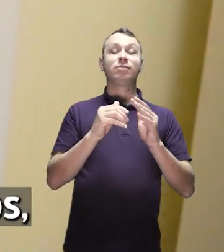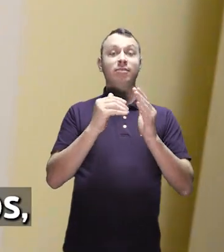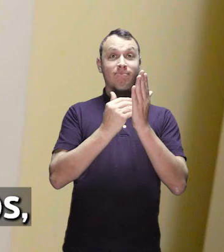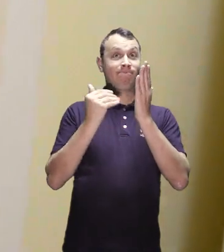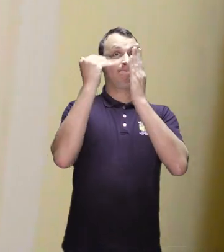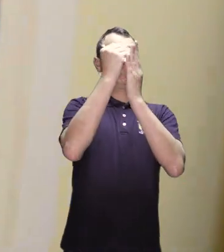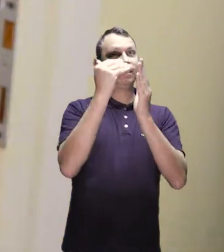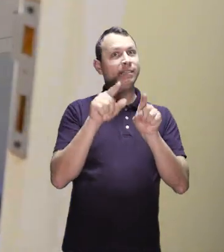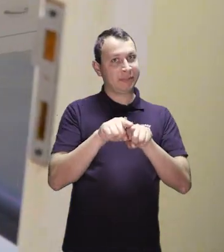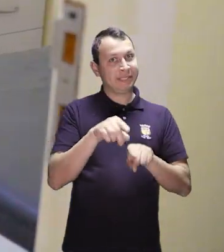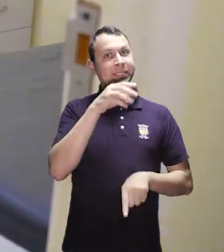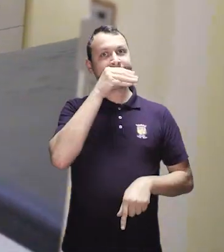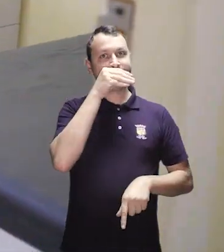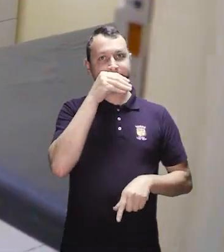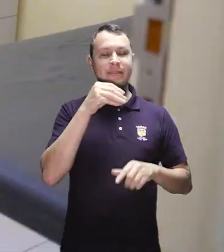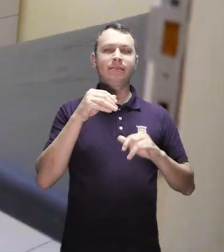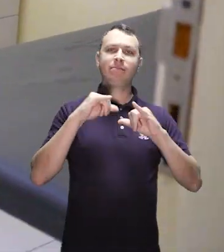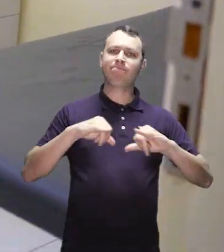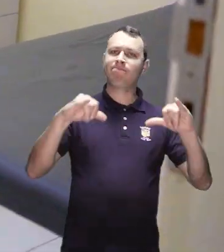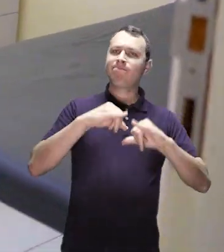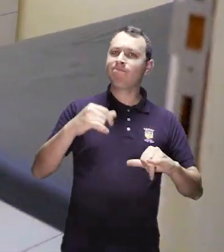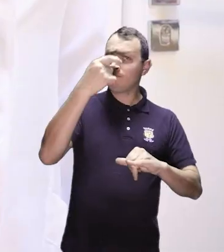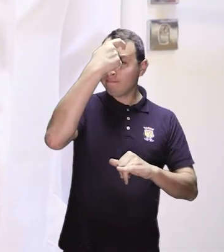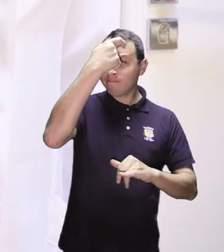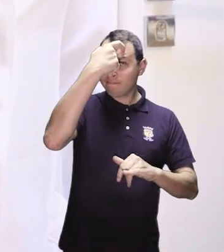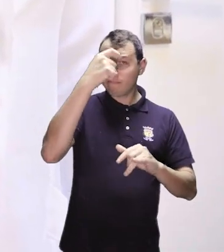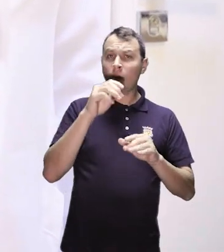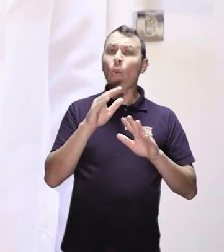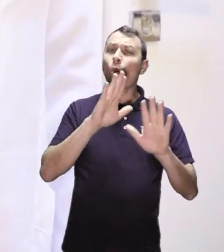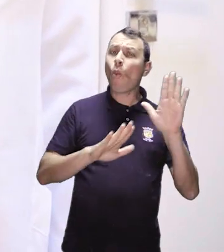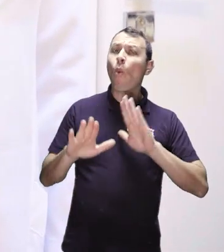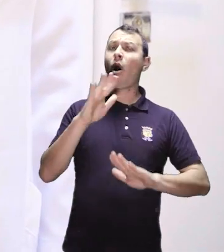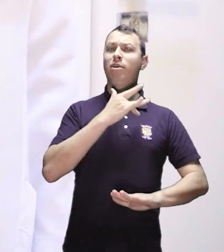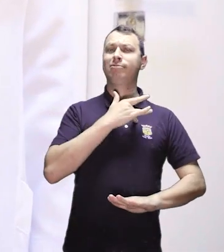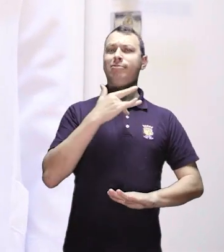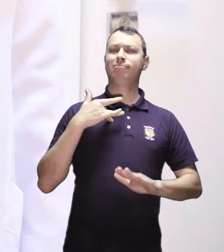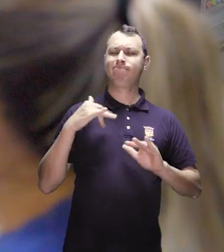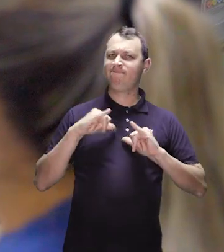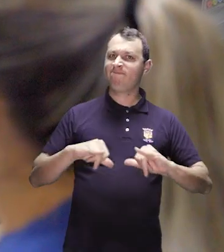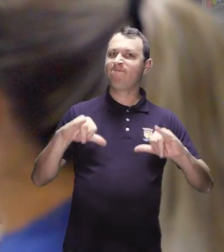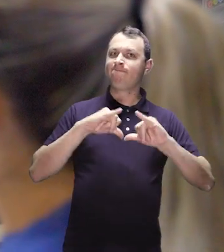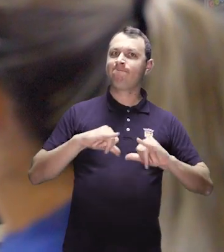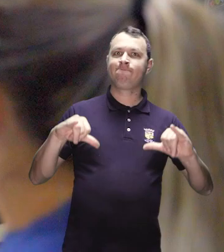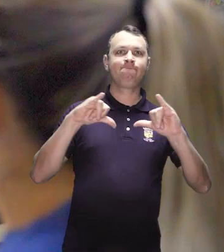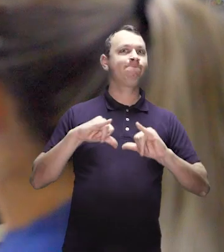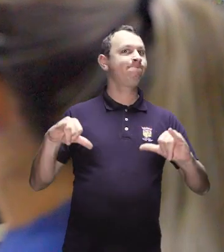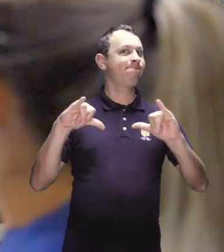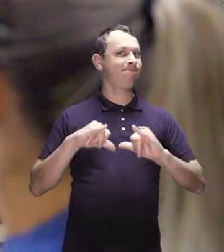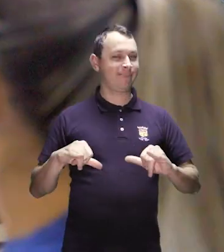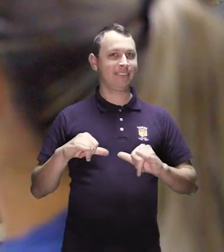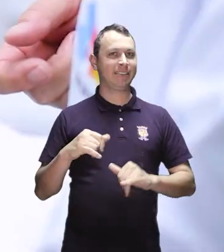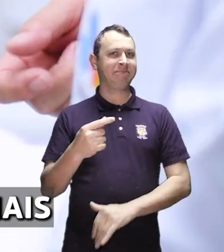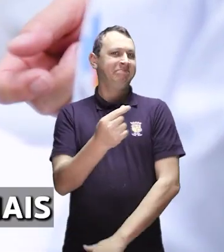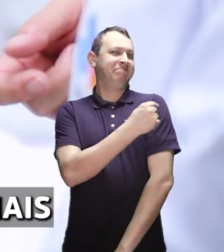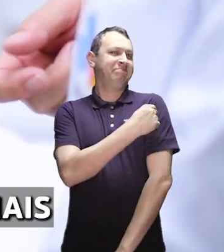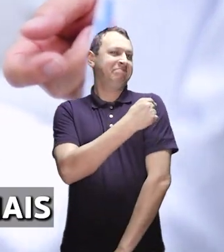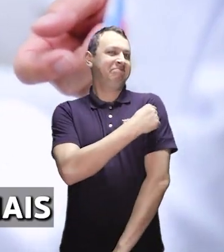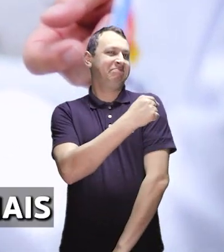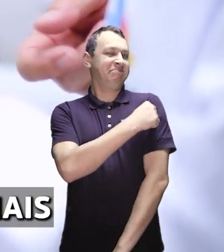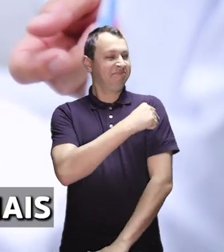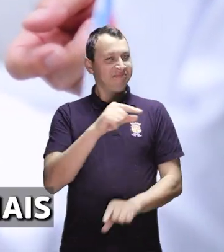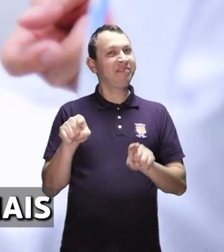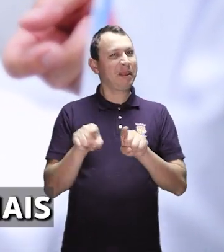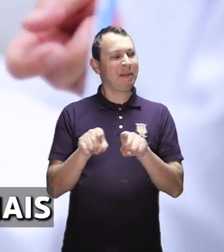aos sábados, levam conscientização e reforçam a importância de manter os cuidados com a saúde. A